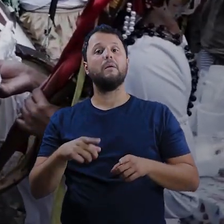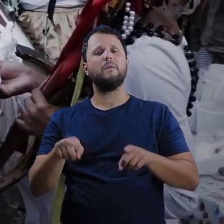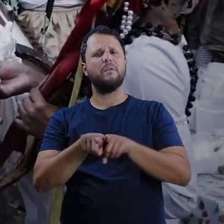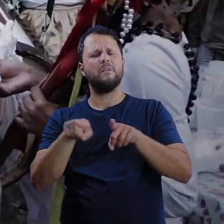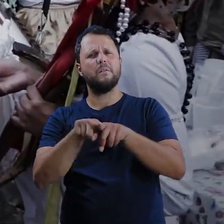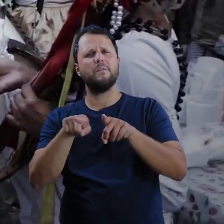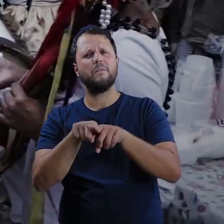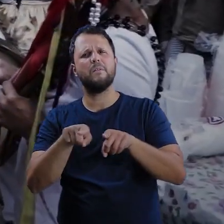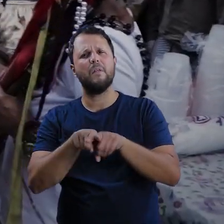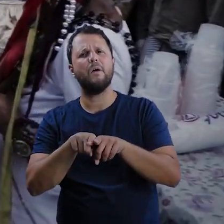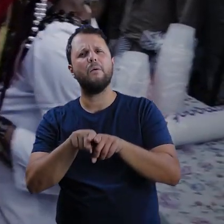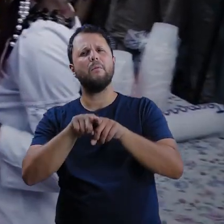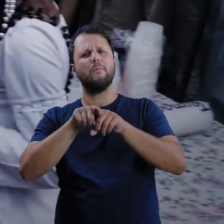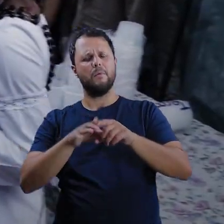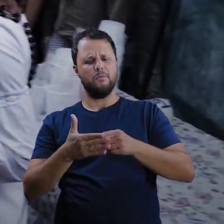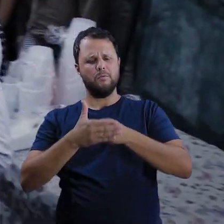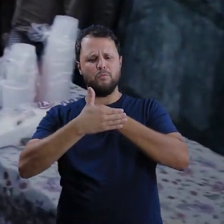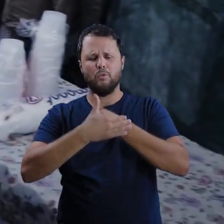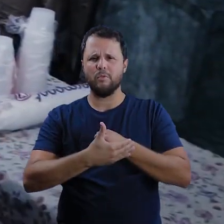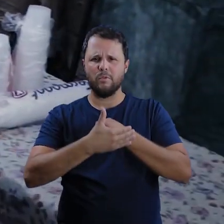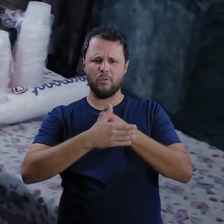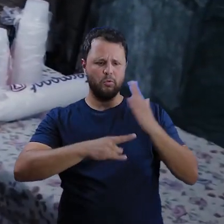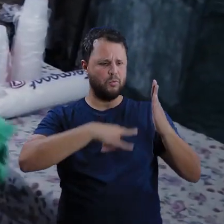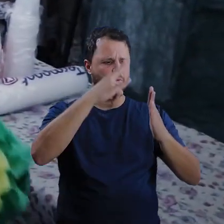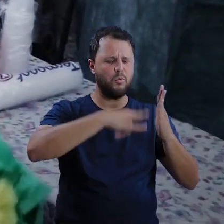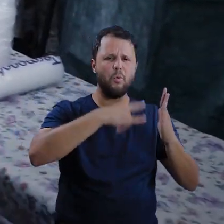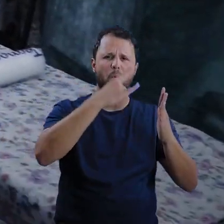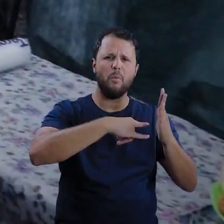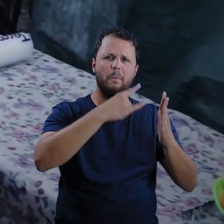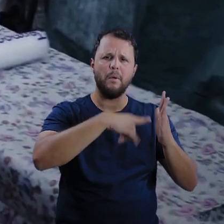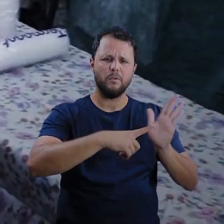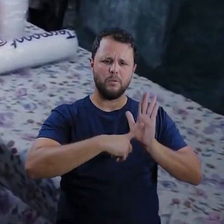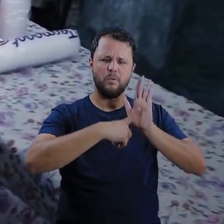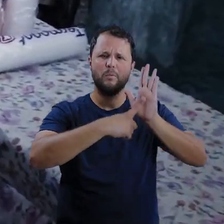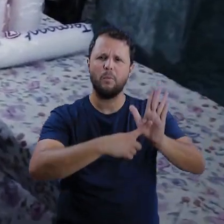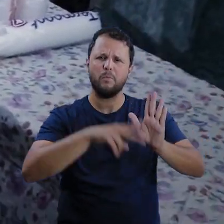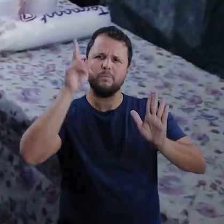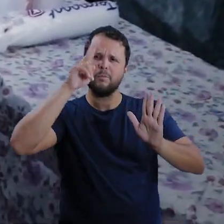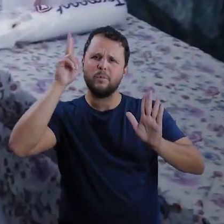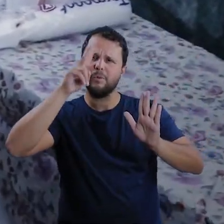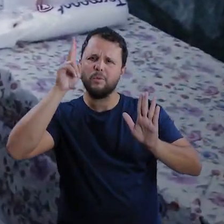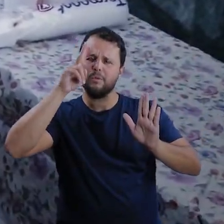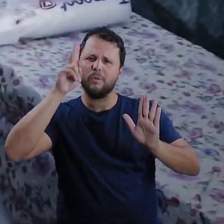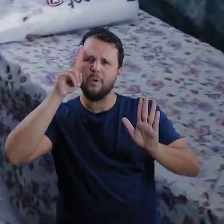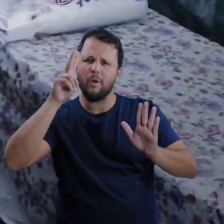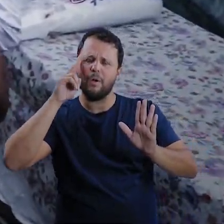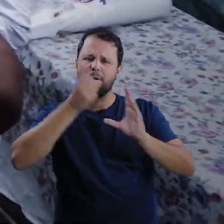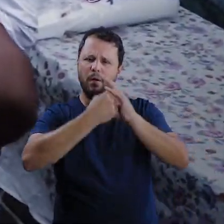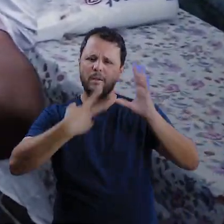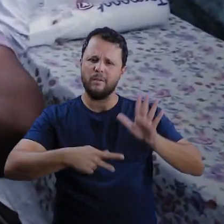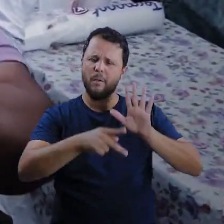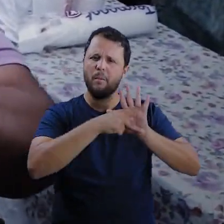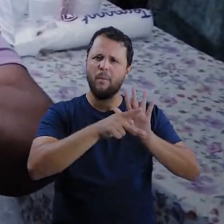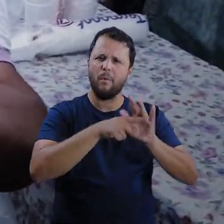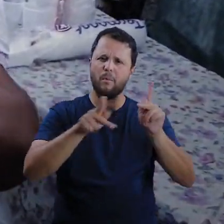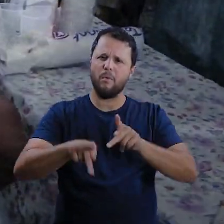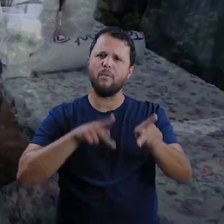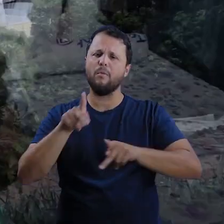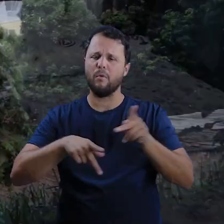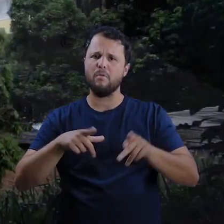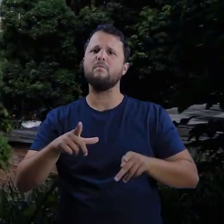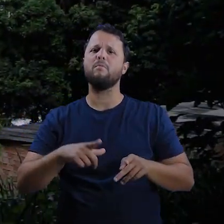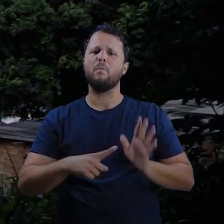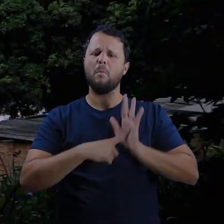salvaguarda decorrentes dos registros contribuem para que os quilombolas tenham garantido o direito de viver na